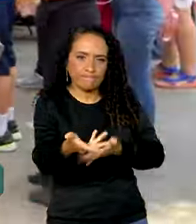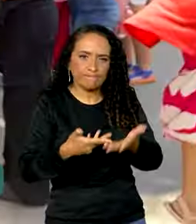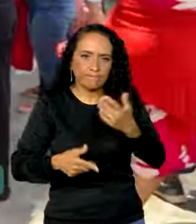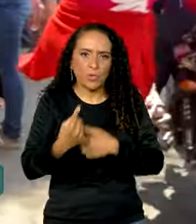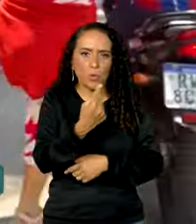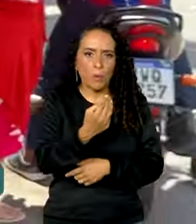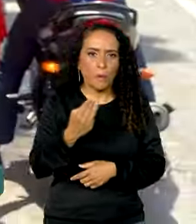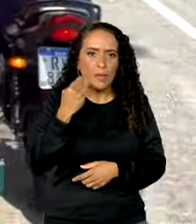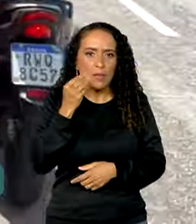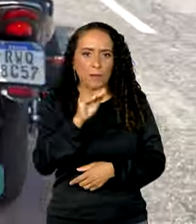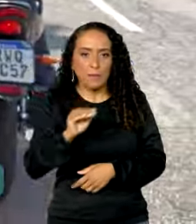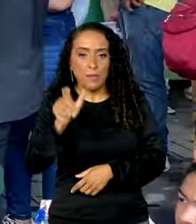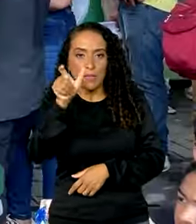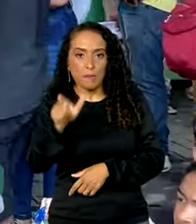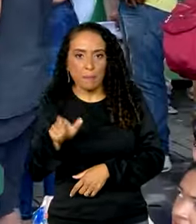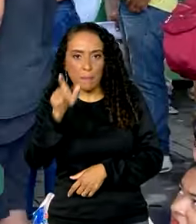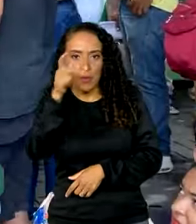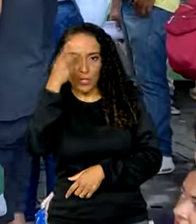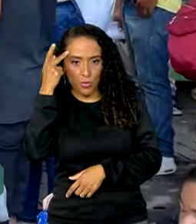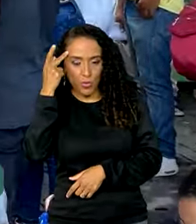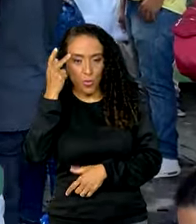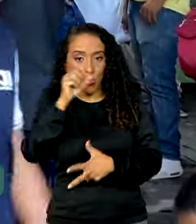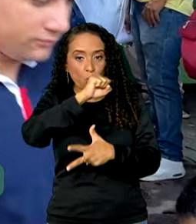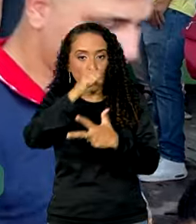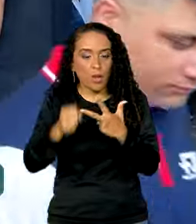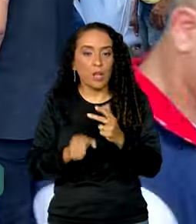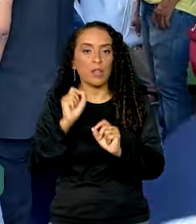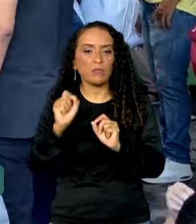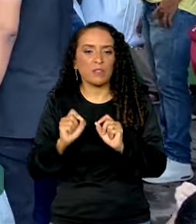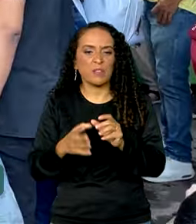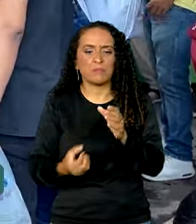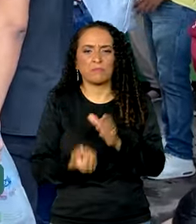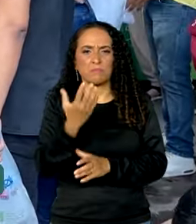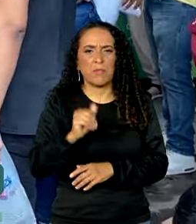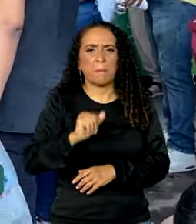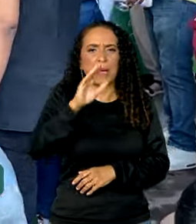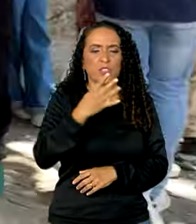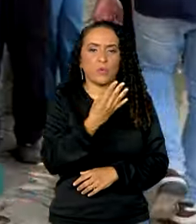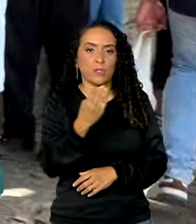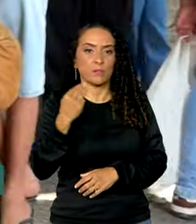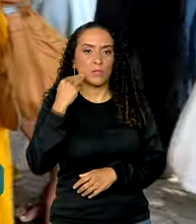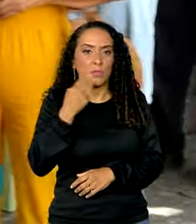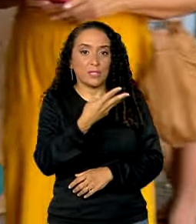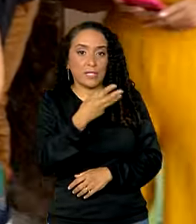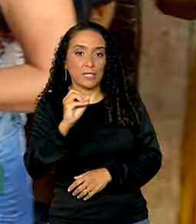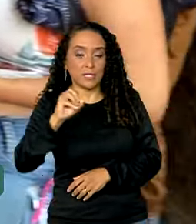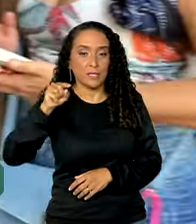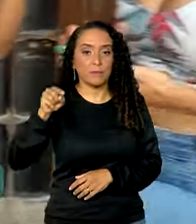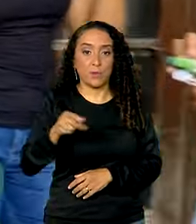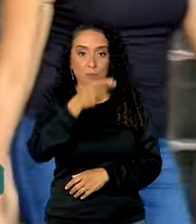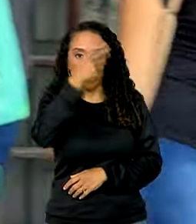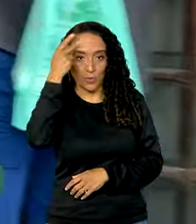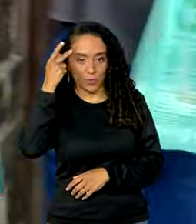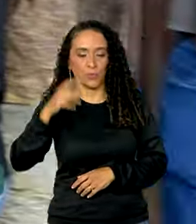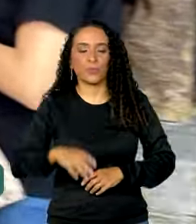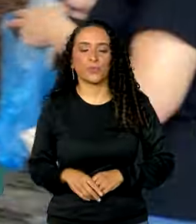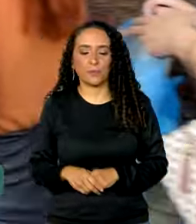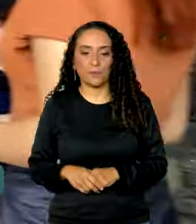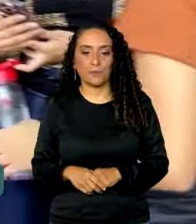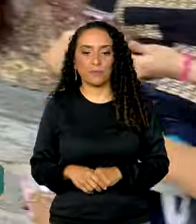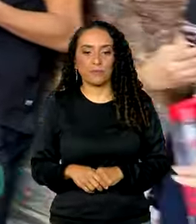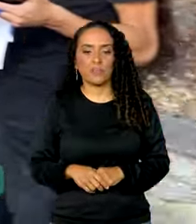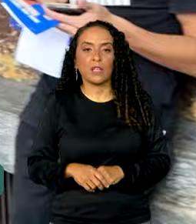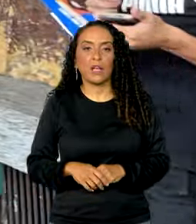um milhão e meio de pessoas, o Enem foi feito por mais de 4 milhões e 300 mil candidatos. As